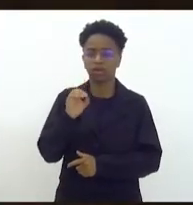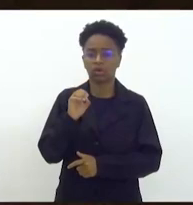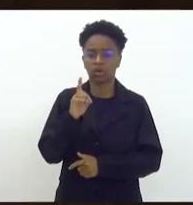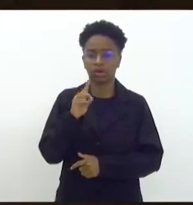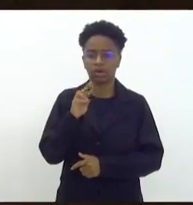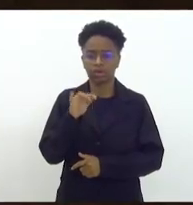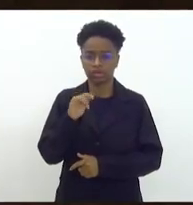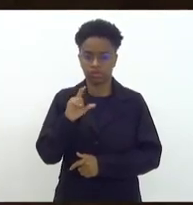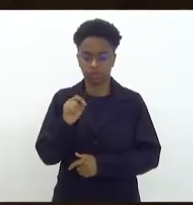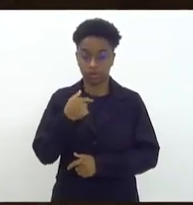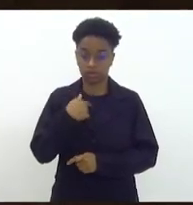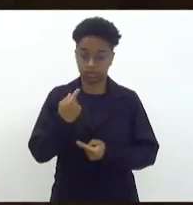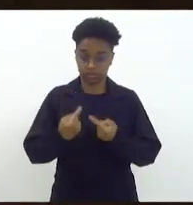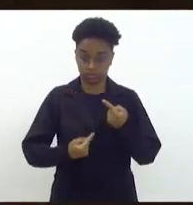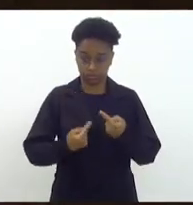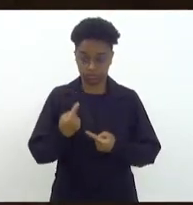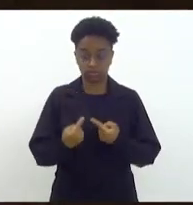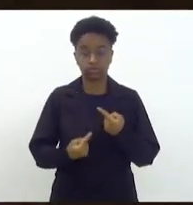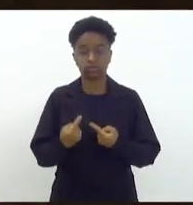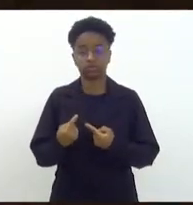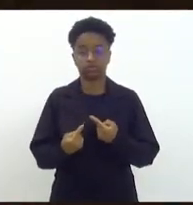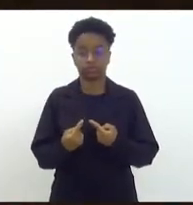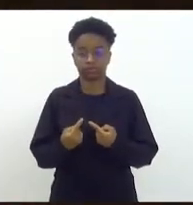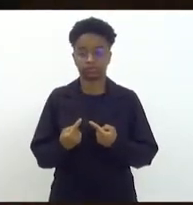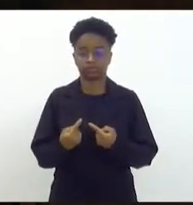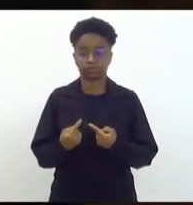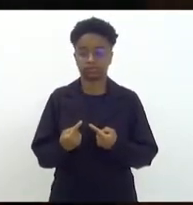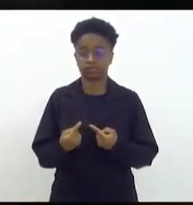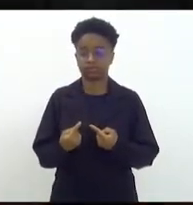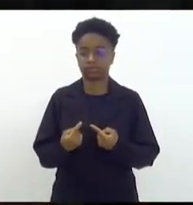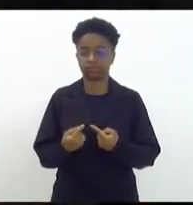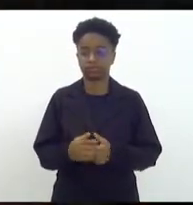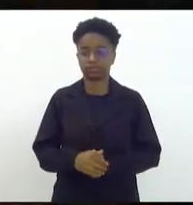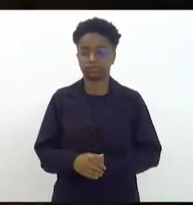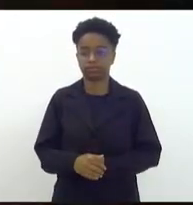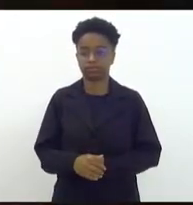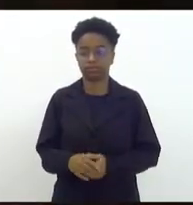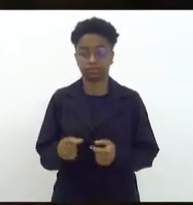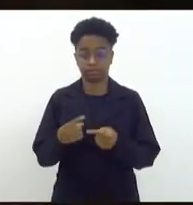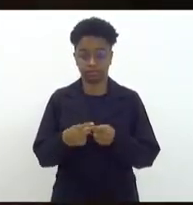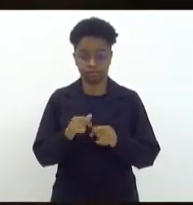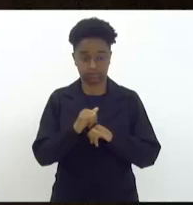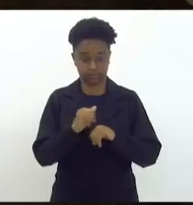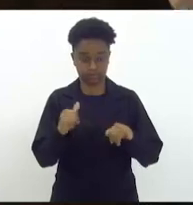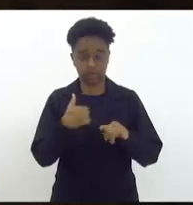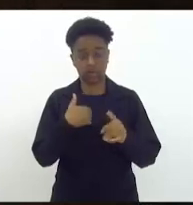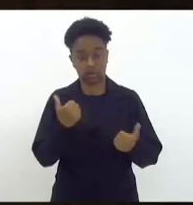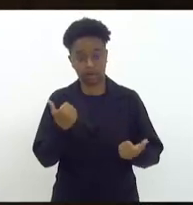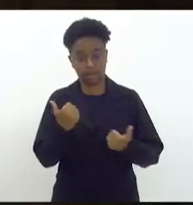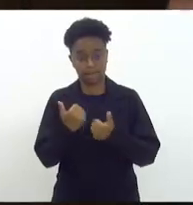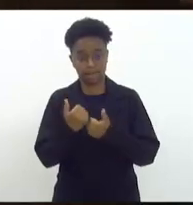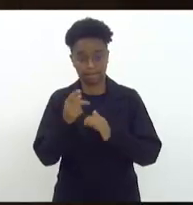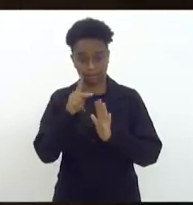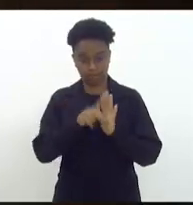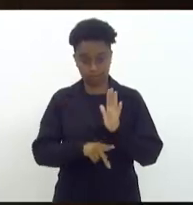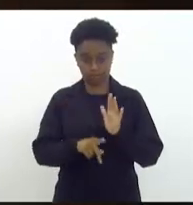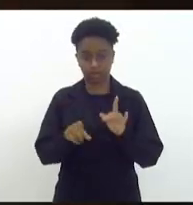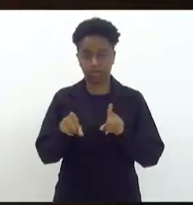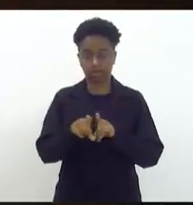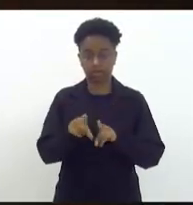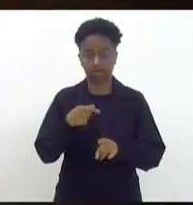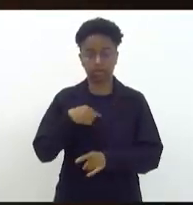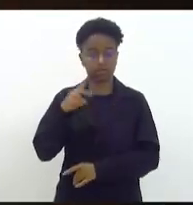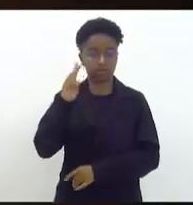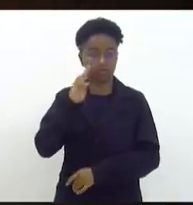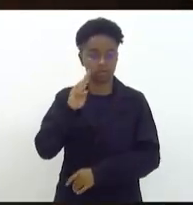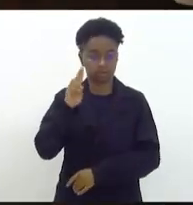Eu venho aqui discutir para dizer que eu apoio esse projeto e lembrei da